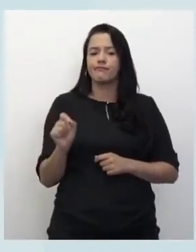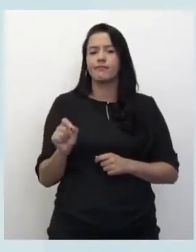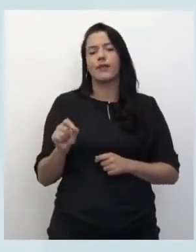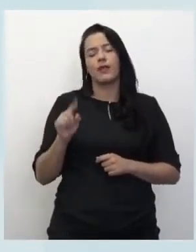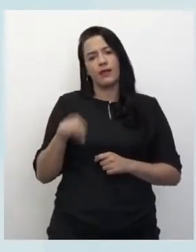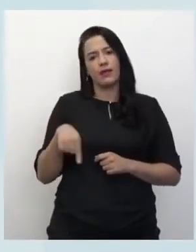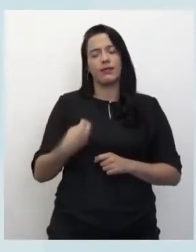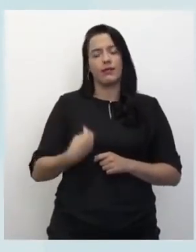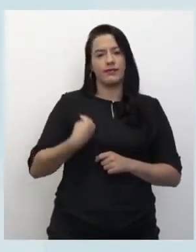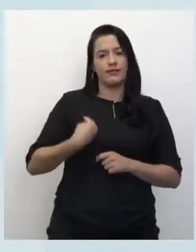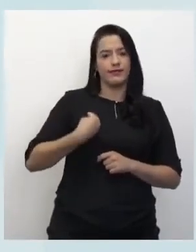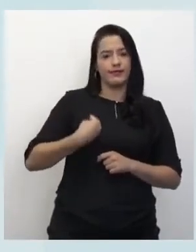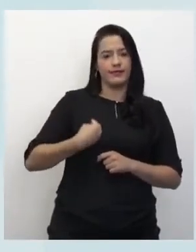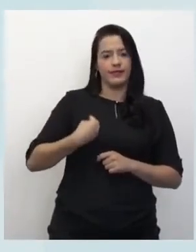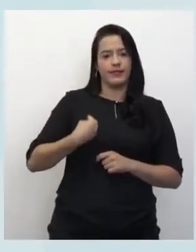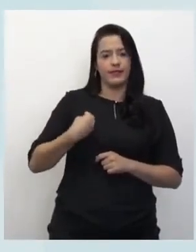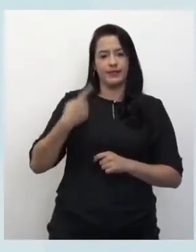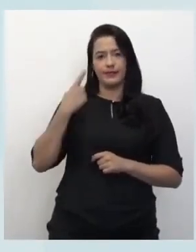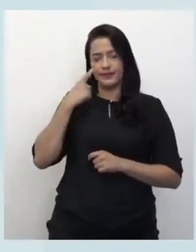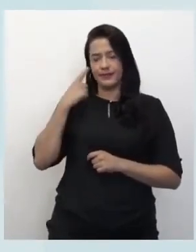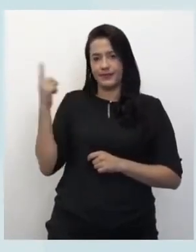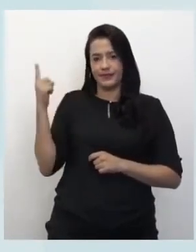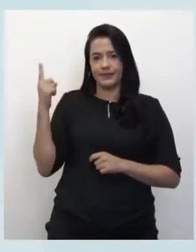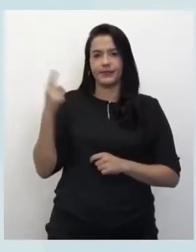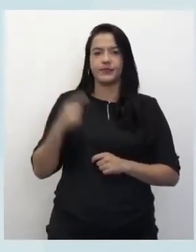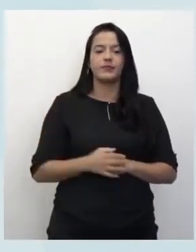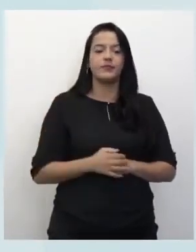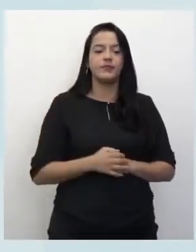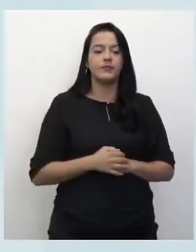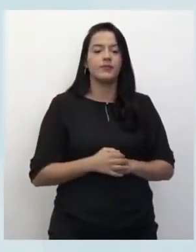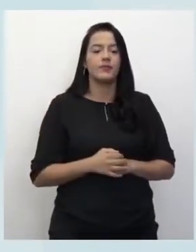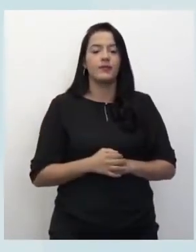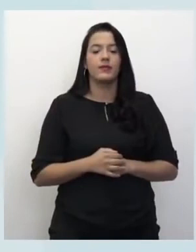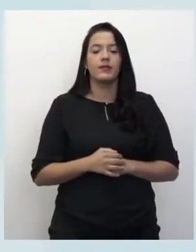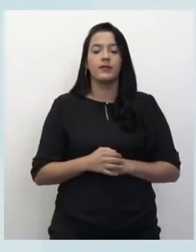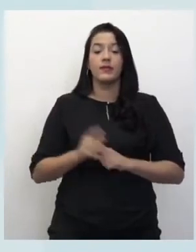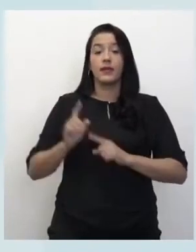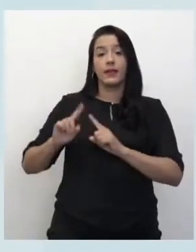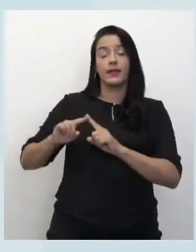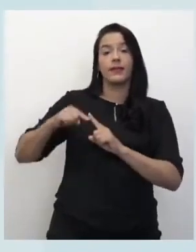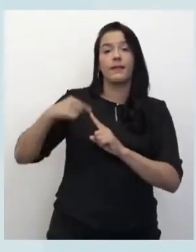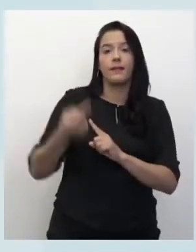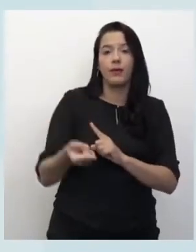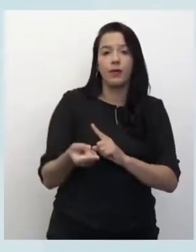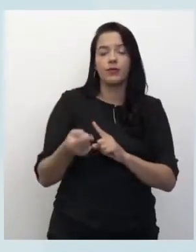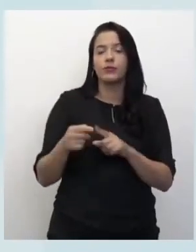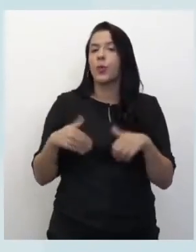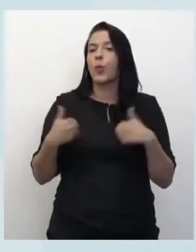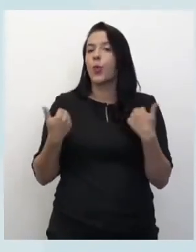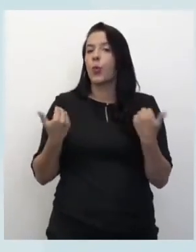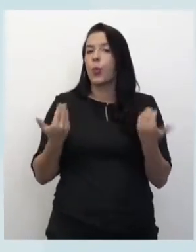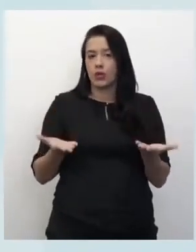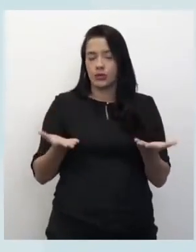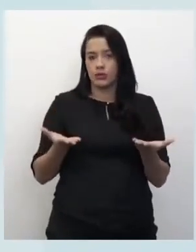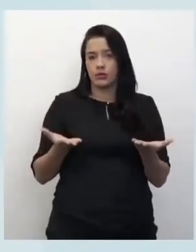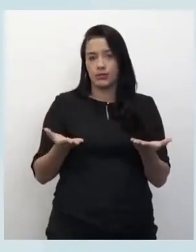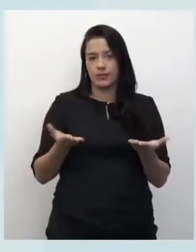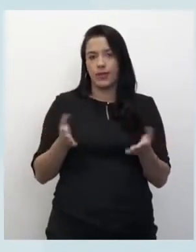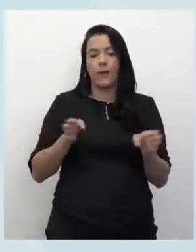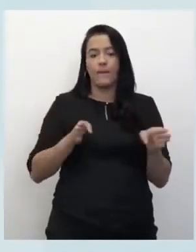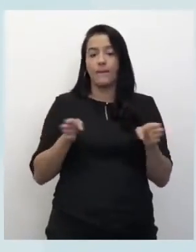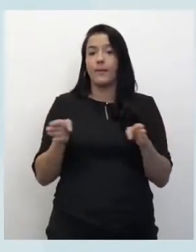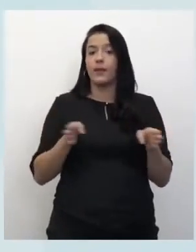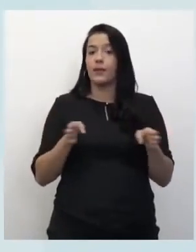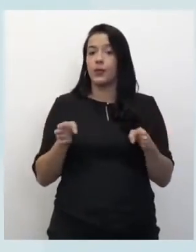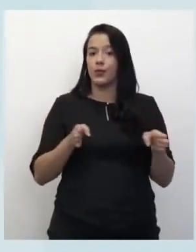está aí nesta palavra vida. O que nós vamos falar sobre ela? Depois. Então, um momento, né? Estamos se